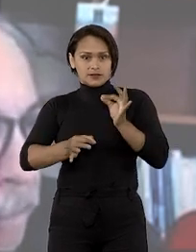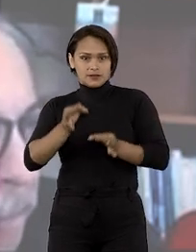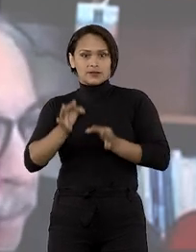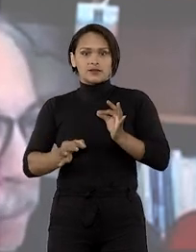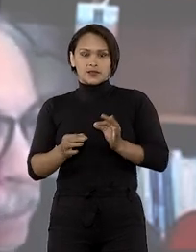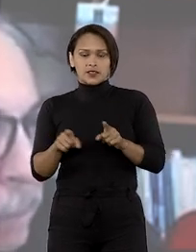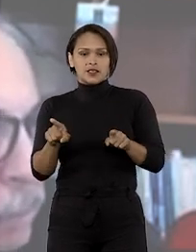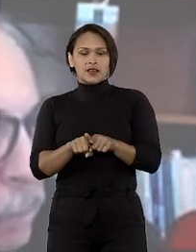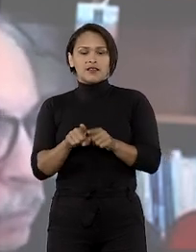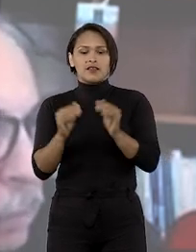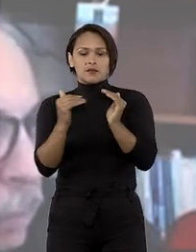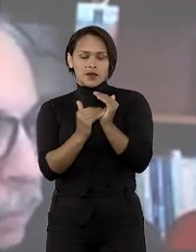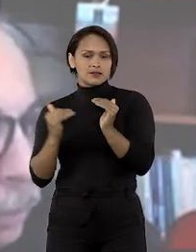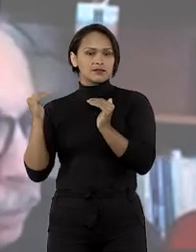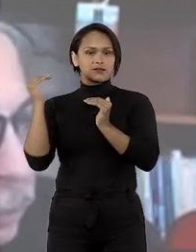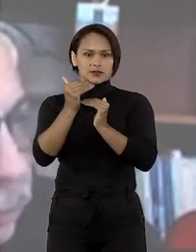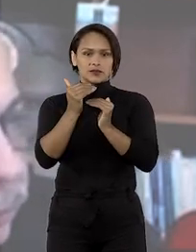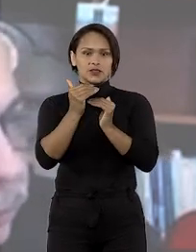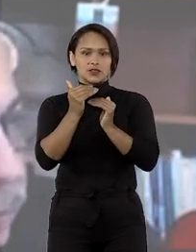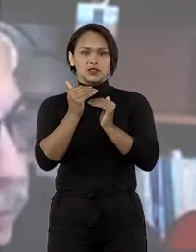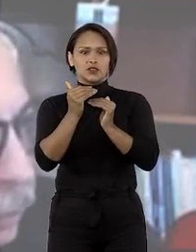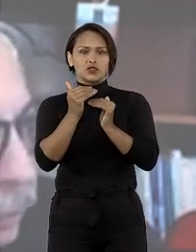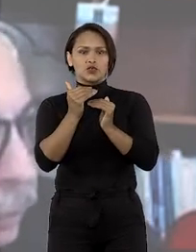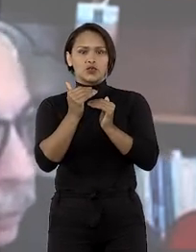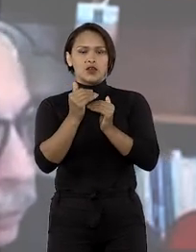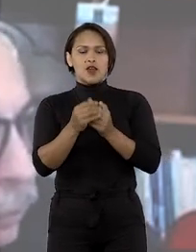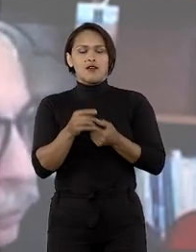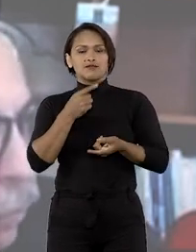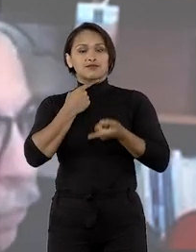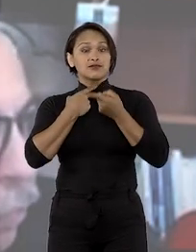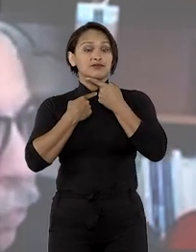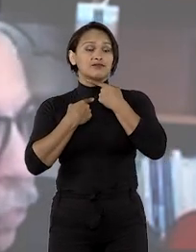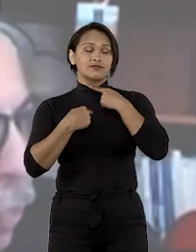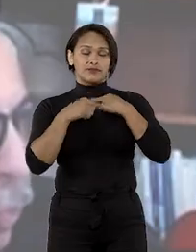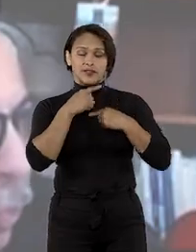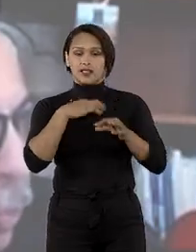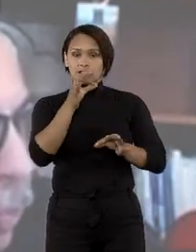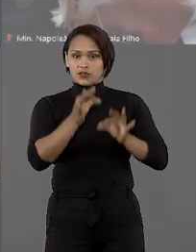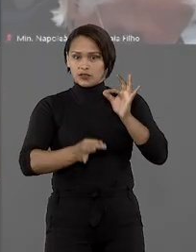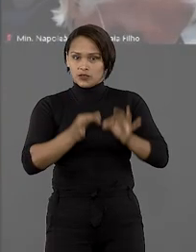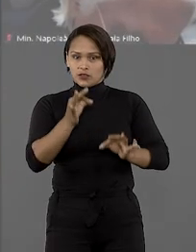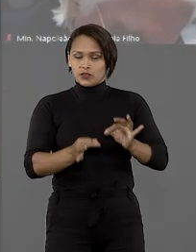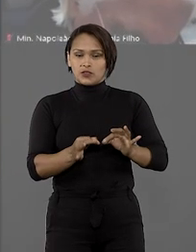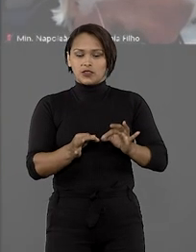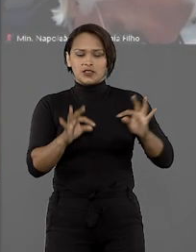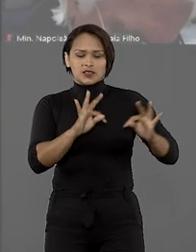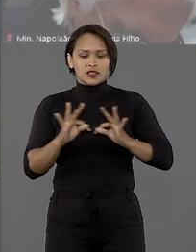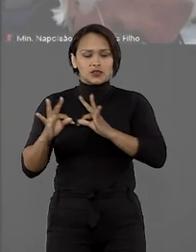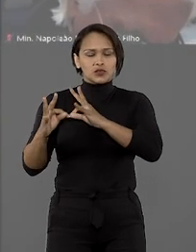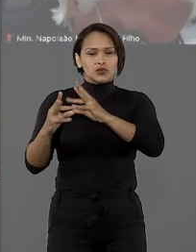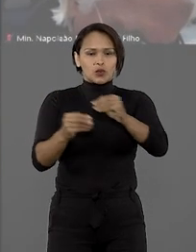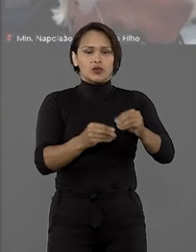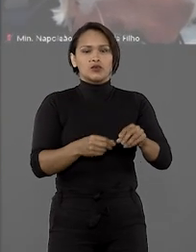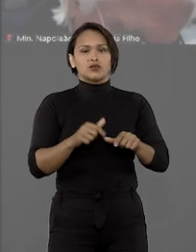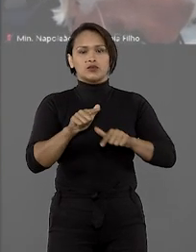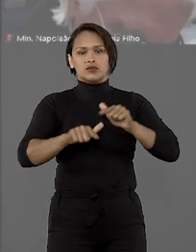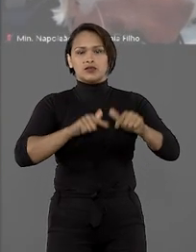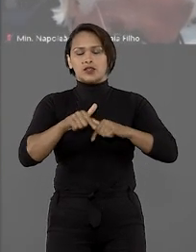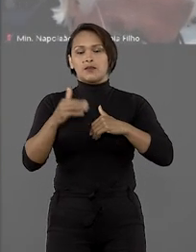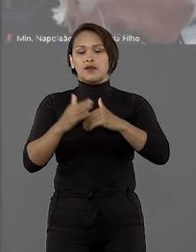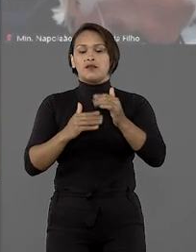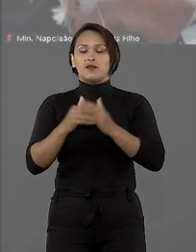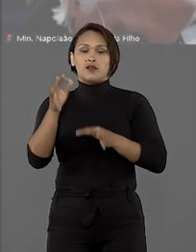jurídica e, sobretudo, espírito de justiça, as suas atribuições